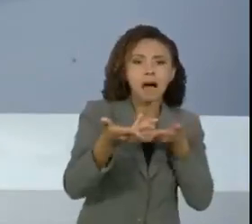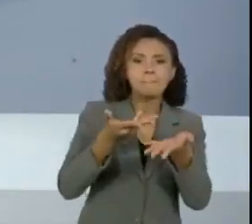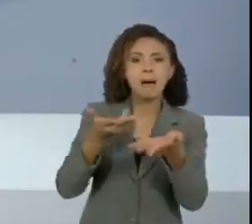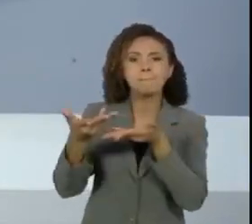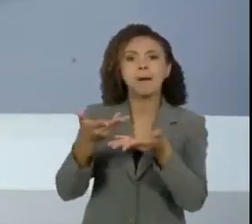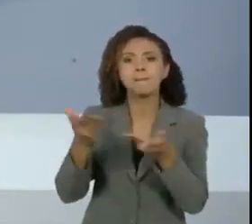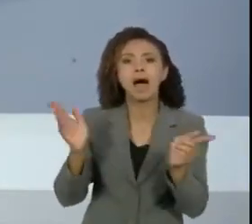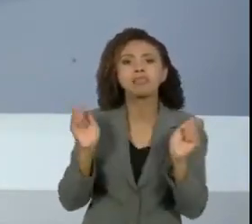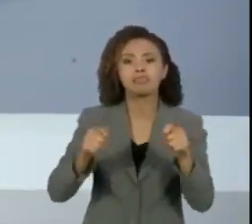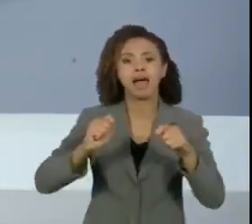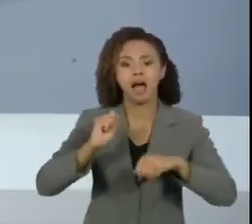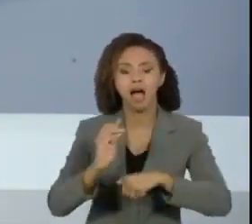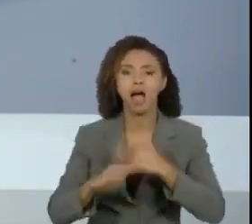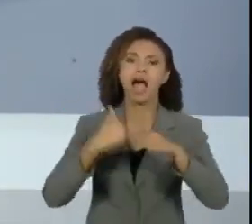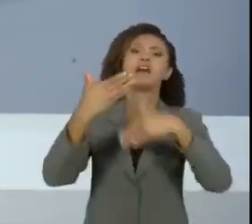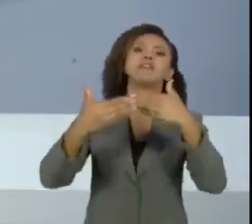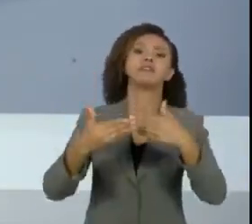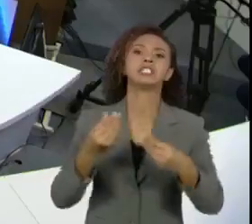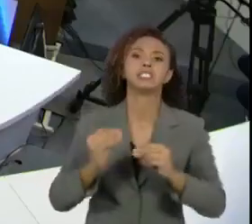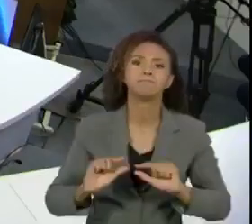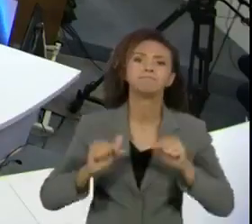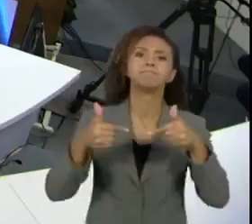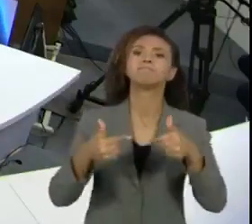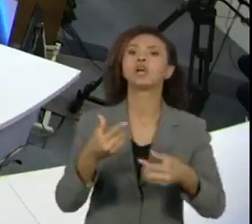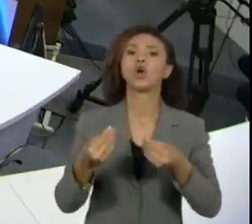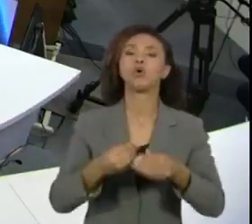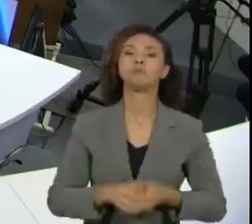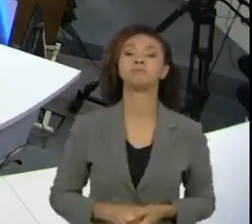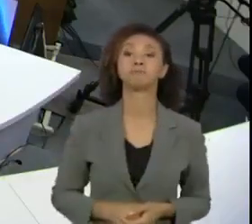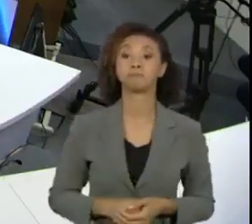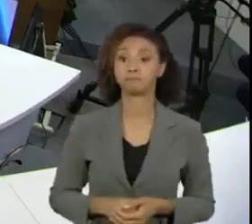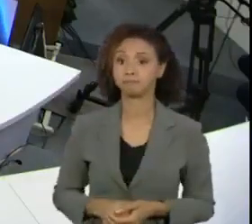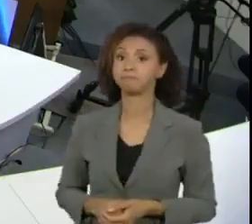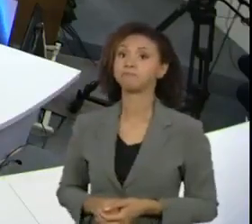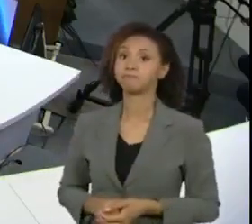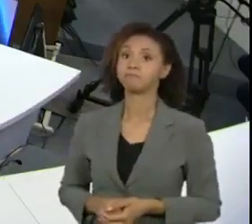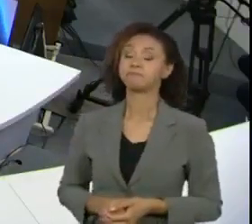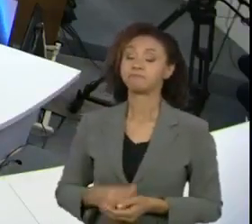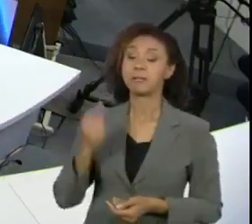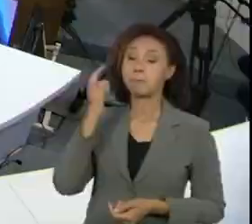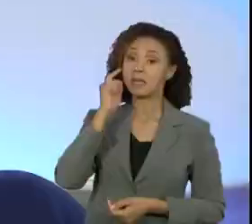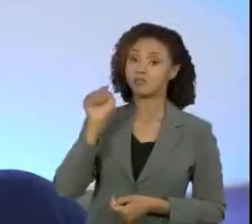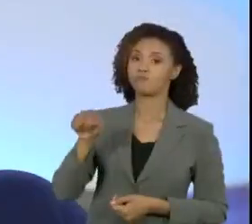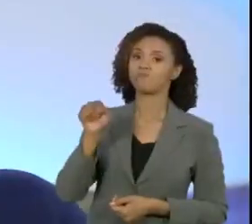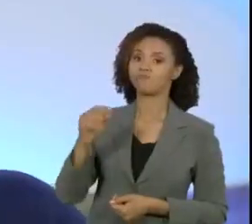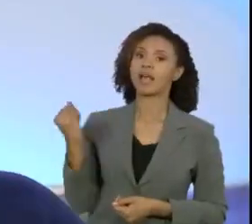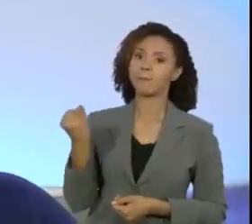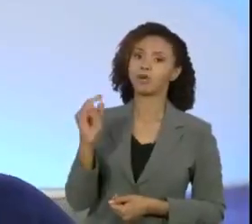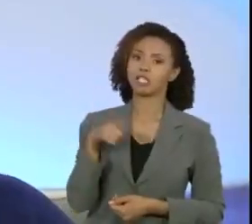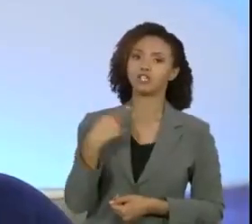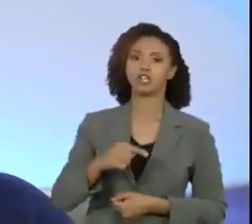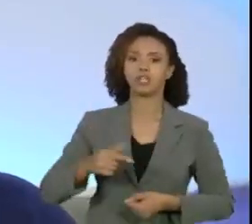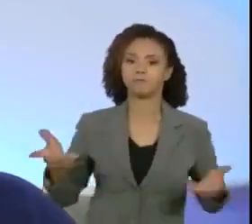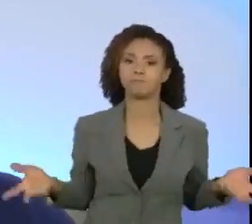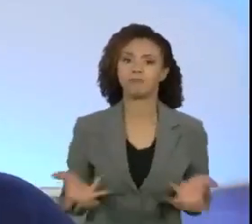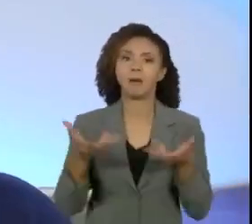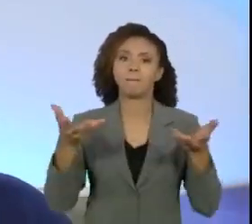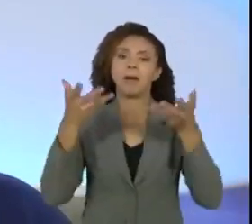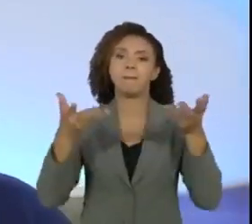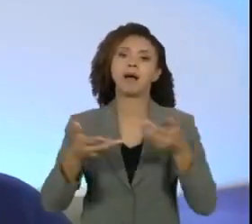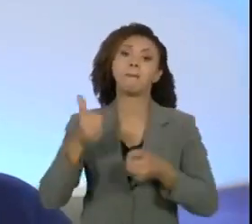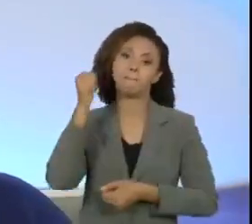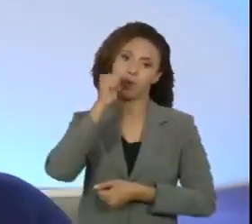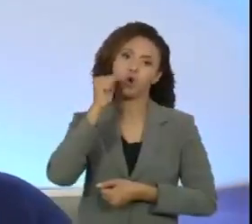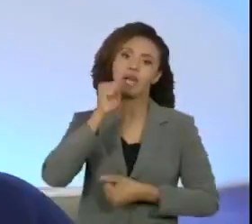avançar nessa pauta? É, eu penso que é importante nos mobilizarmos em torno de candidaturas de mulheres, sobretudo